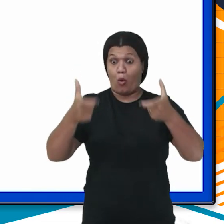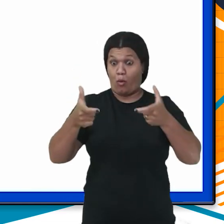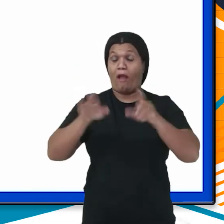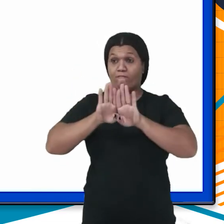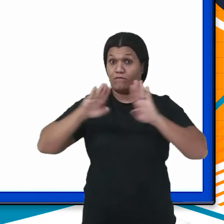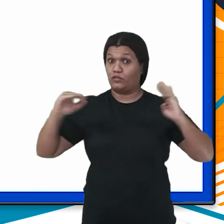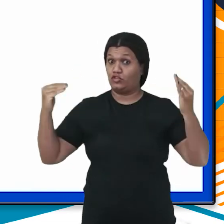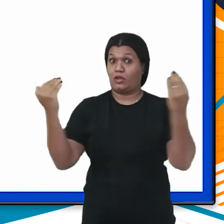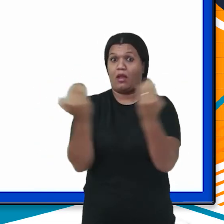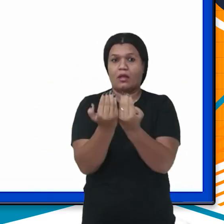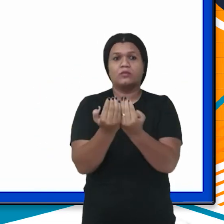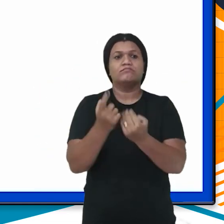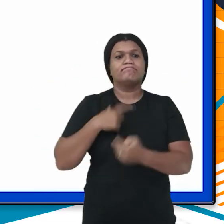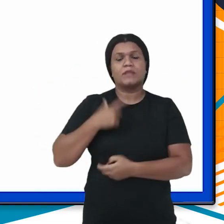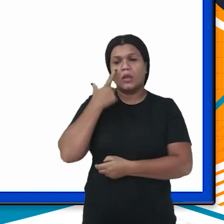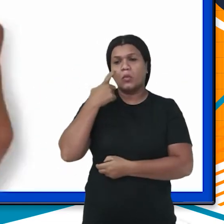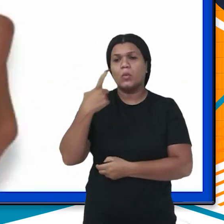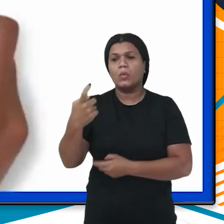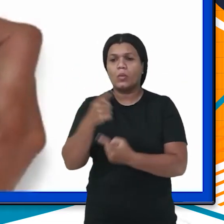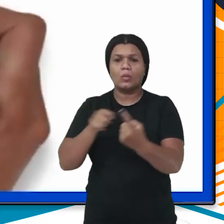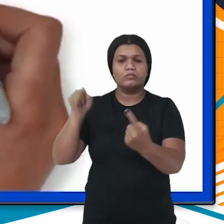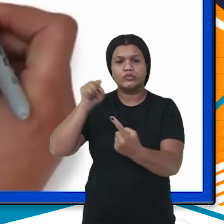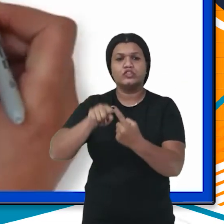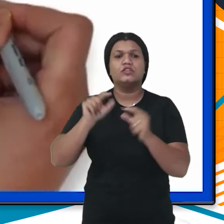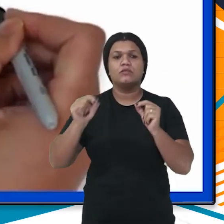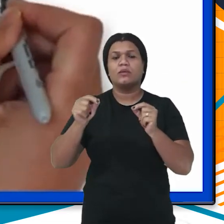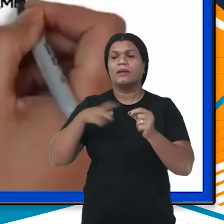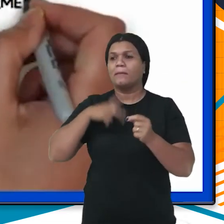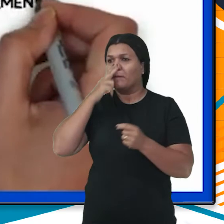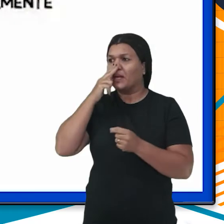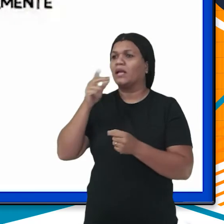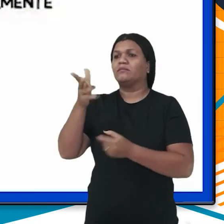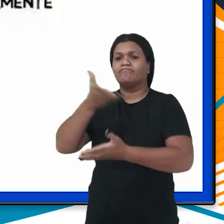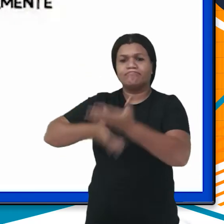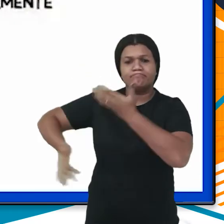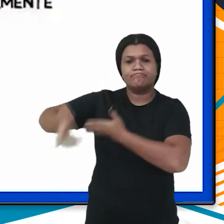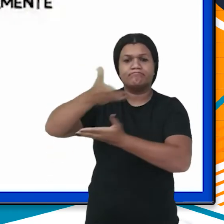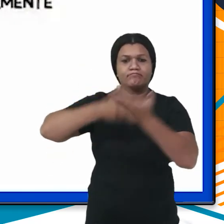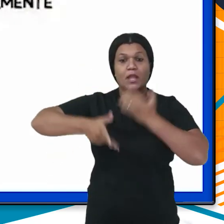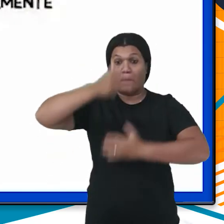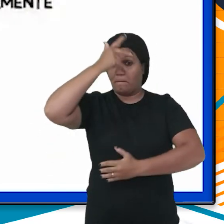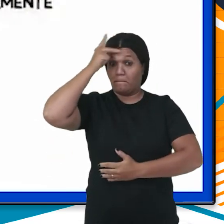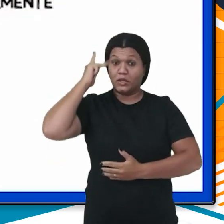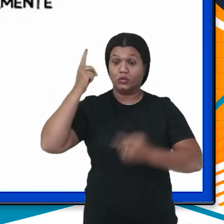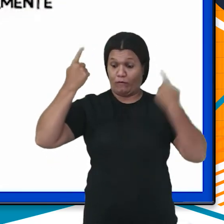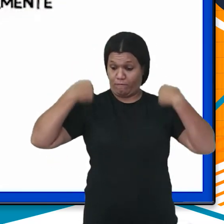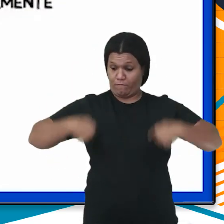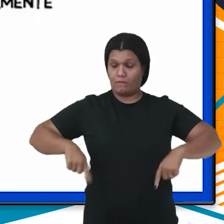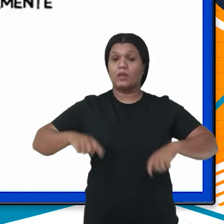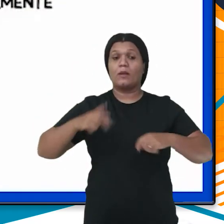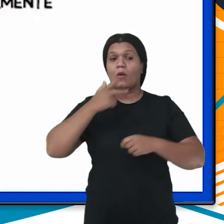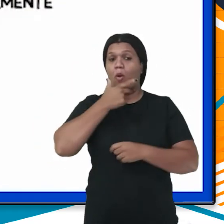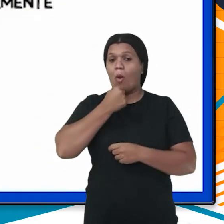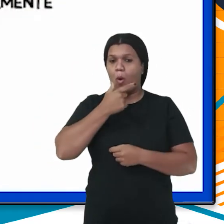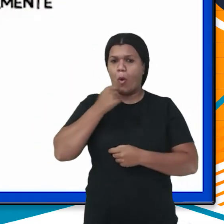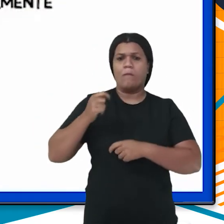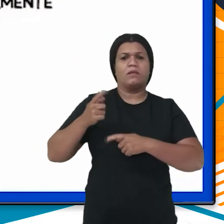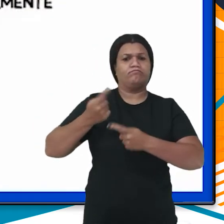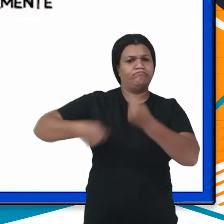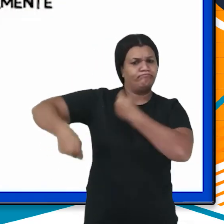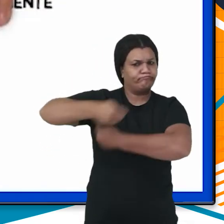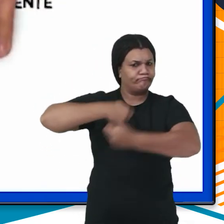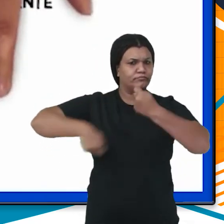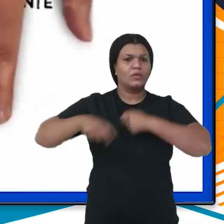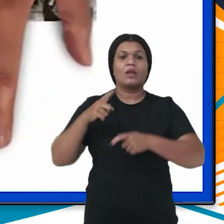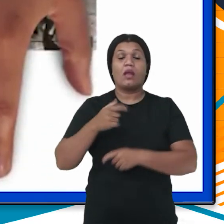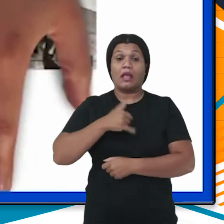com o intuito de entreter e poupar fisicamente homens de negócios, entre 40 e 50 anos, que eram